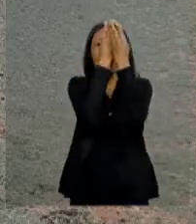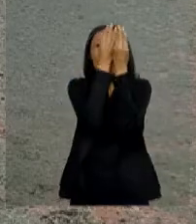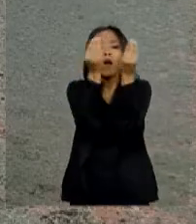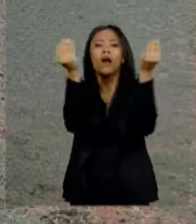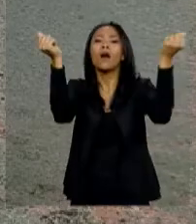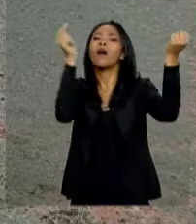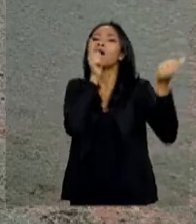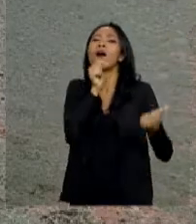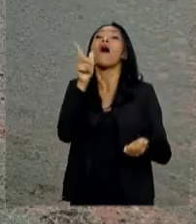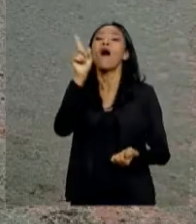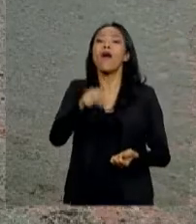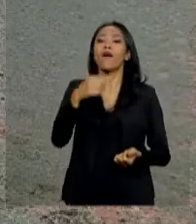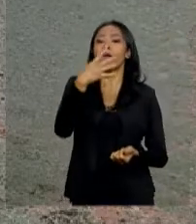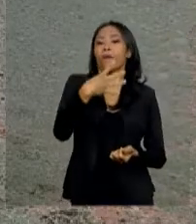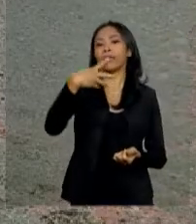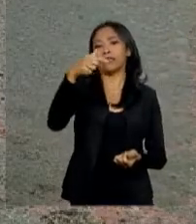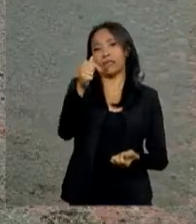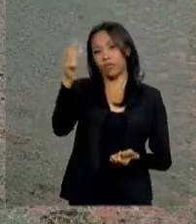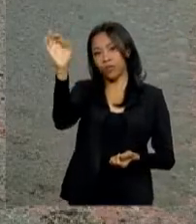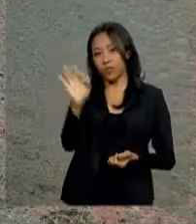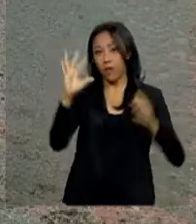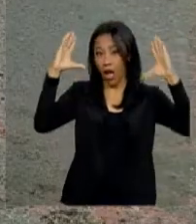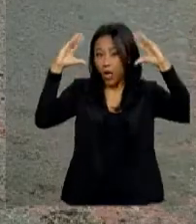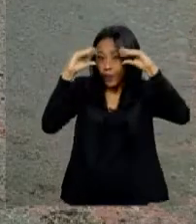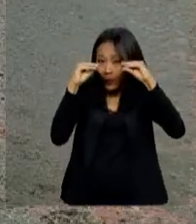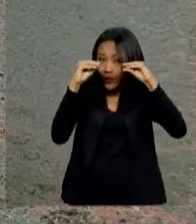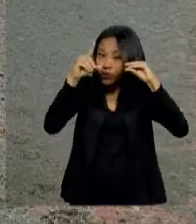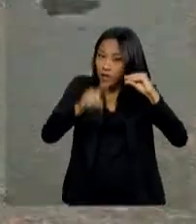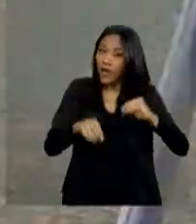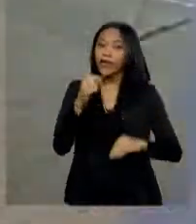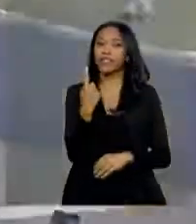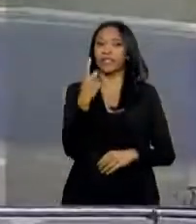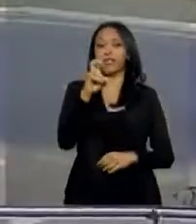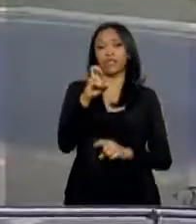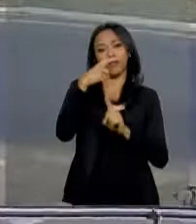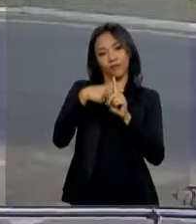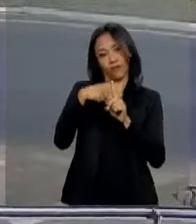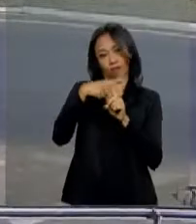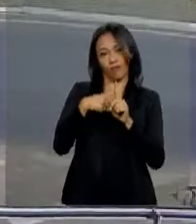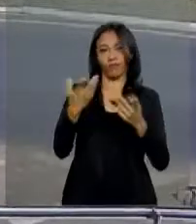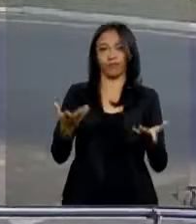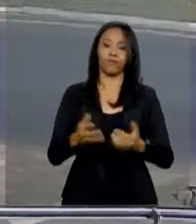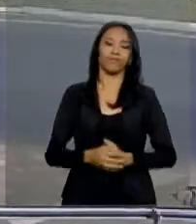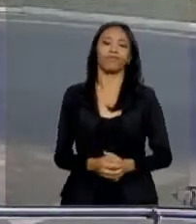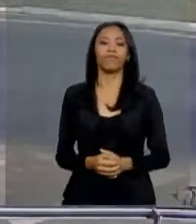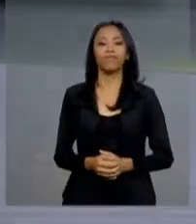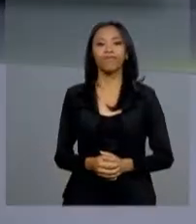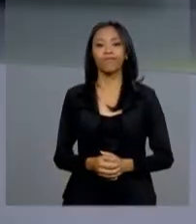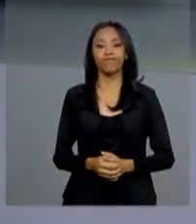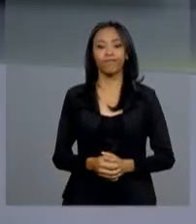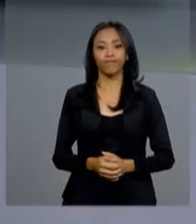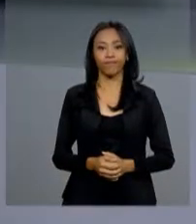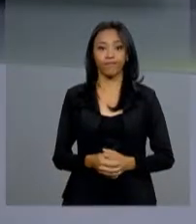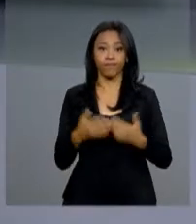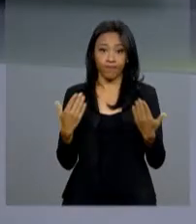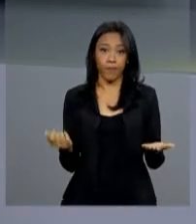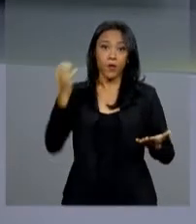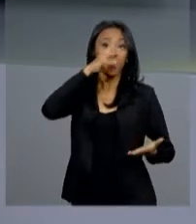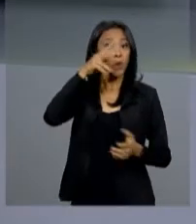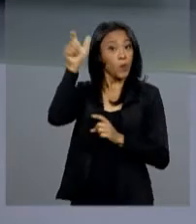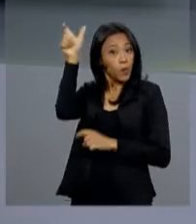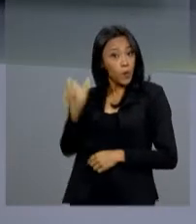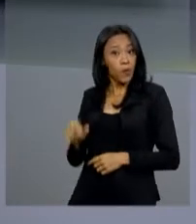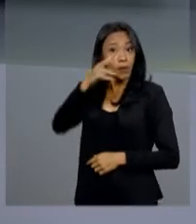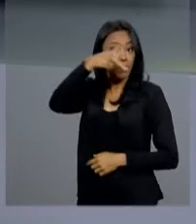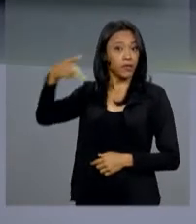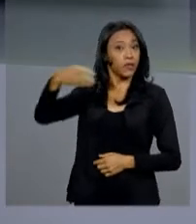47%. Para a noite, a mínima prevista é de 15 graus. O presidente Michel Temer